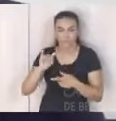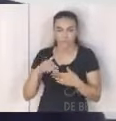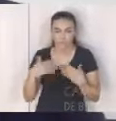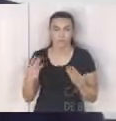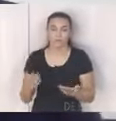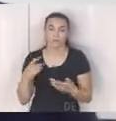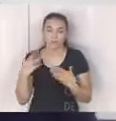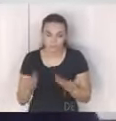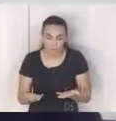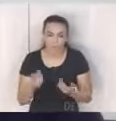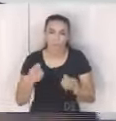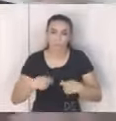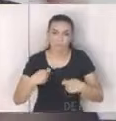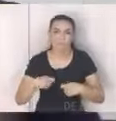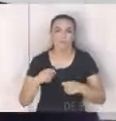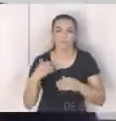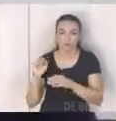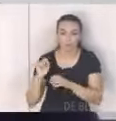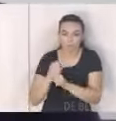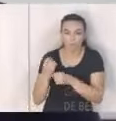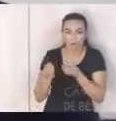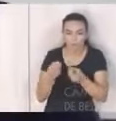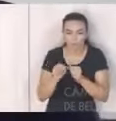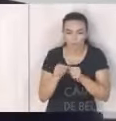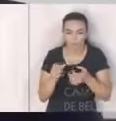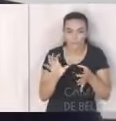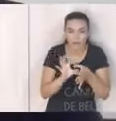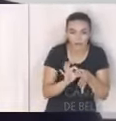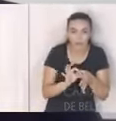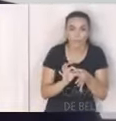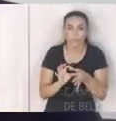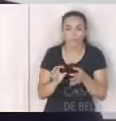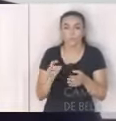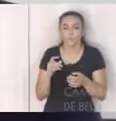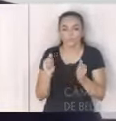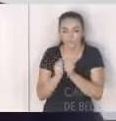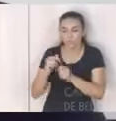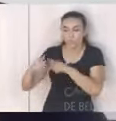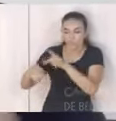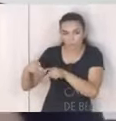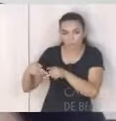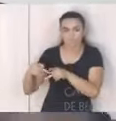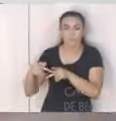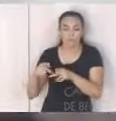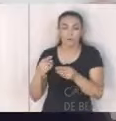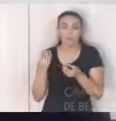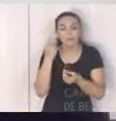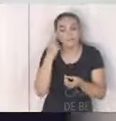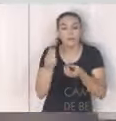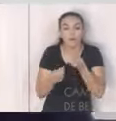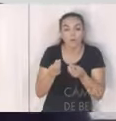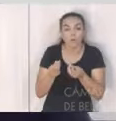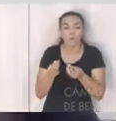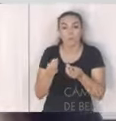uma forma da gente construir esse acordo né com a população no sentido de quando a gente tiver o